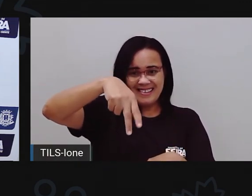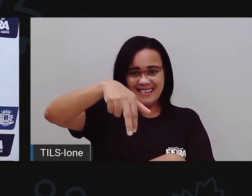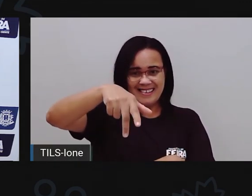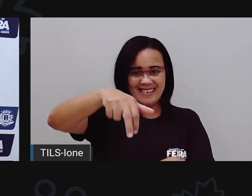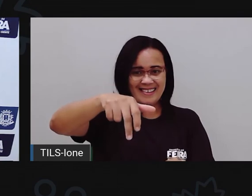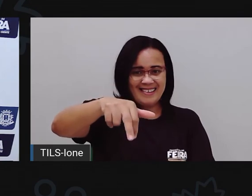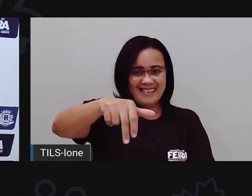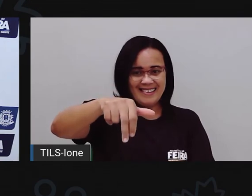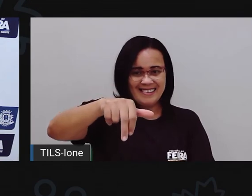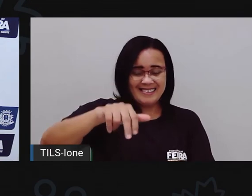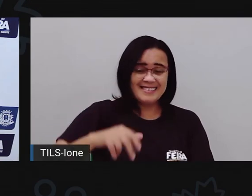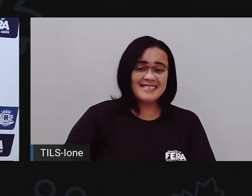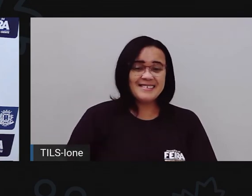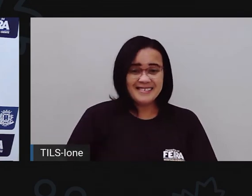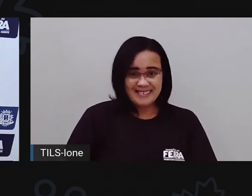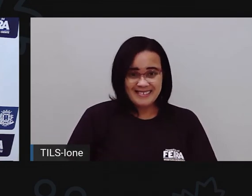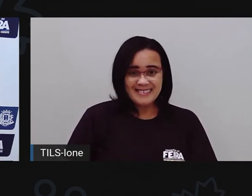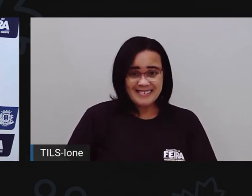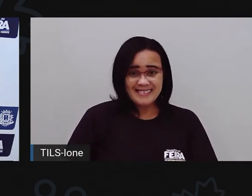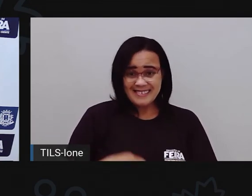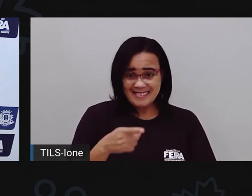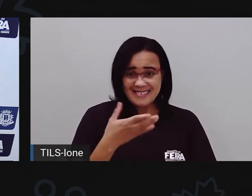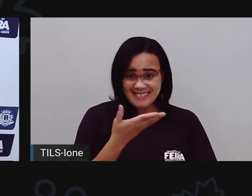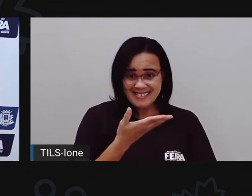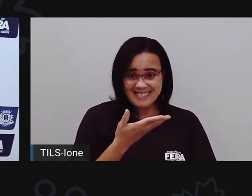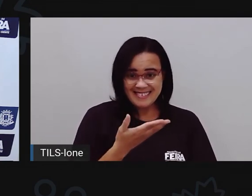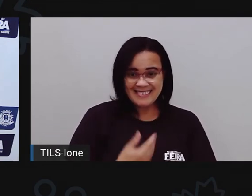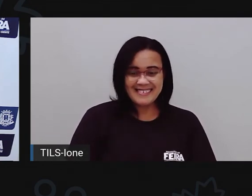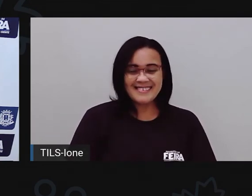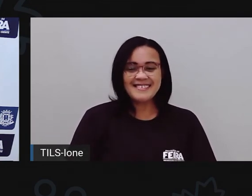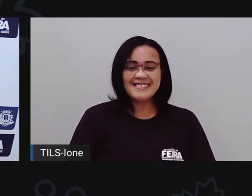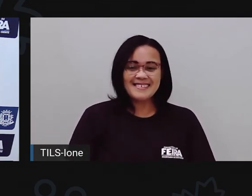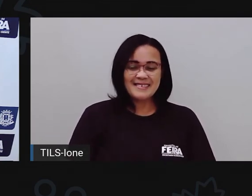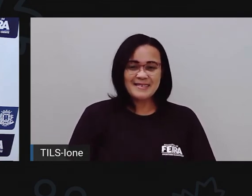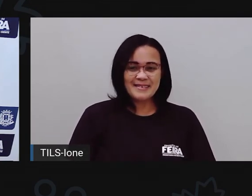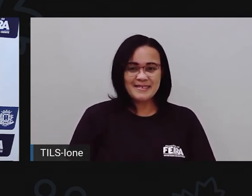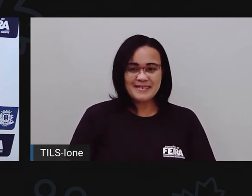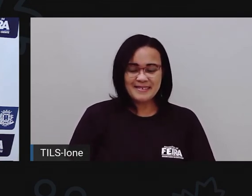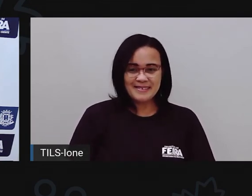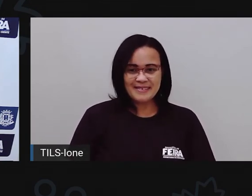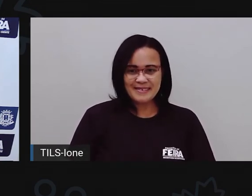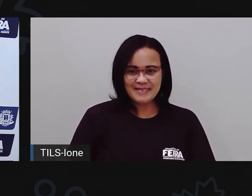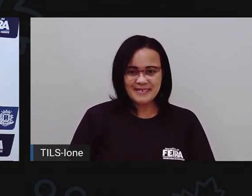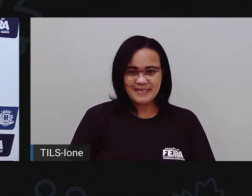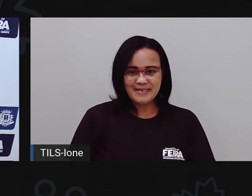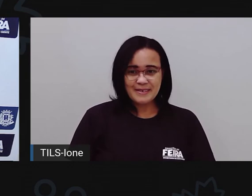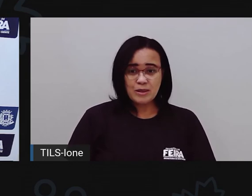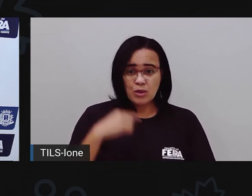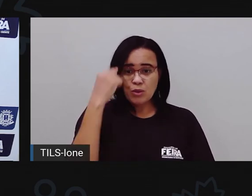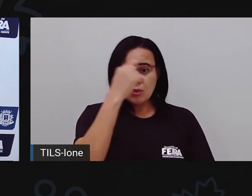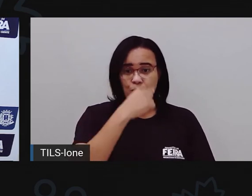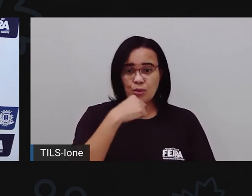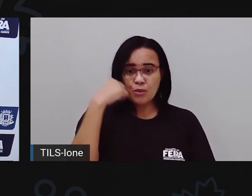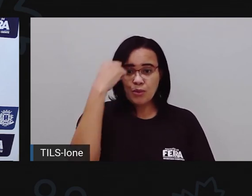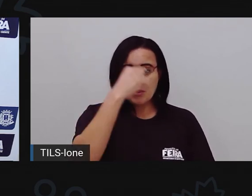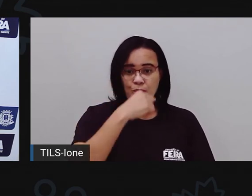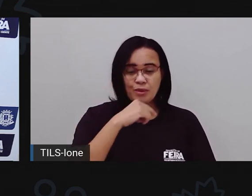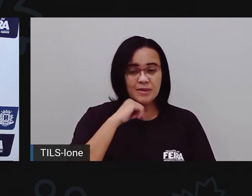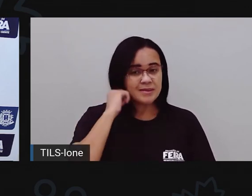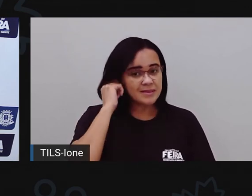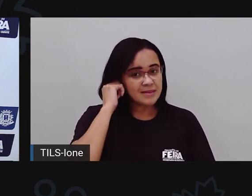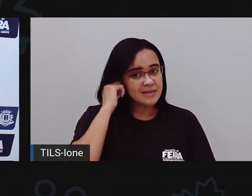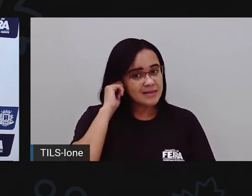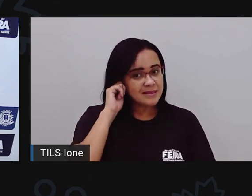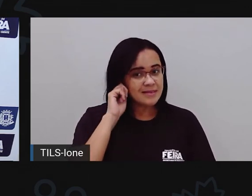Deixa a Pro botar aqui. Tá vendo o bonequinho? Aí a gente faz o rostinho dele, né, você pode enfeitar o